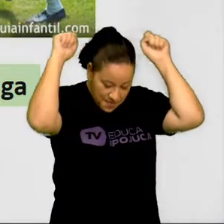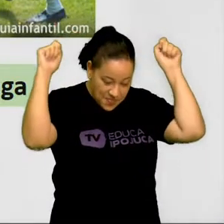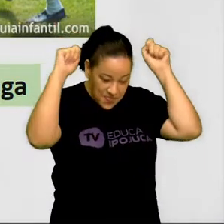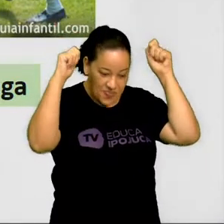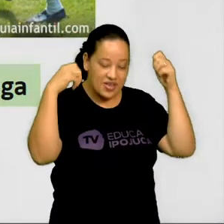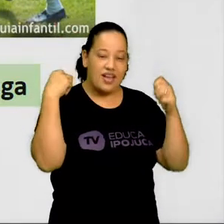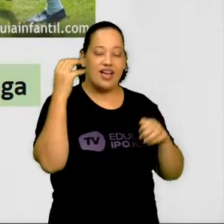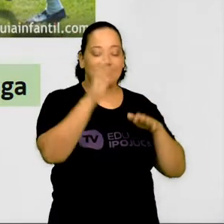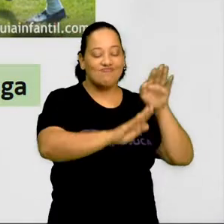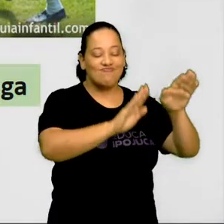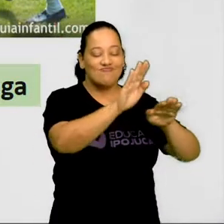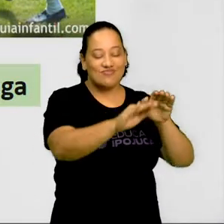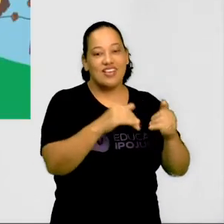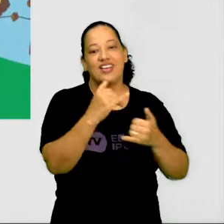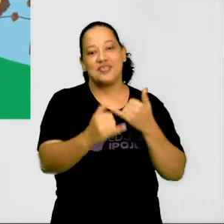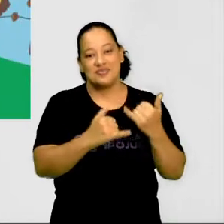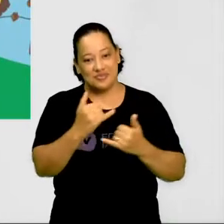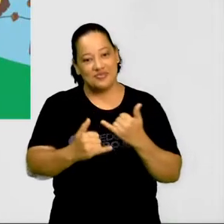na escola.